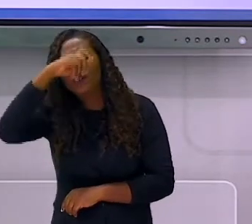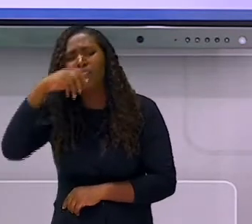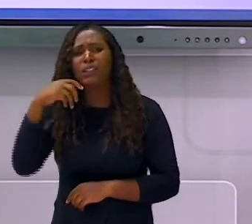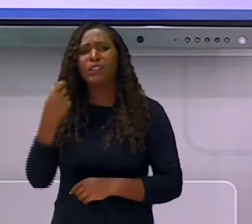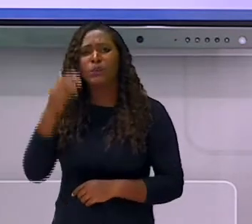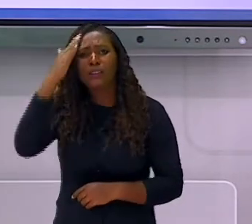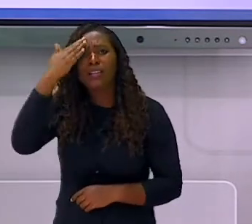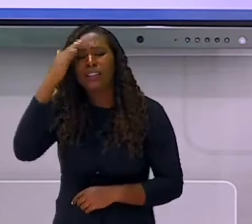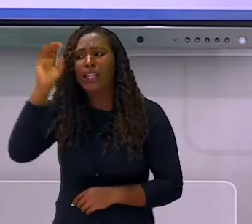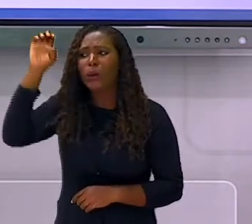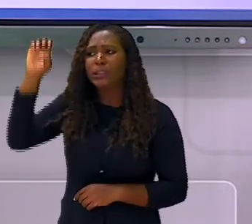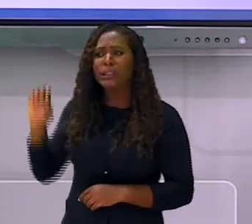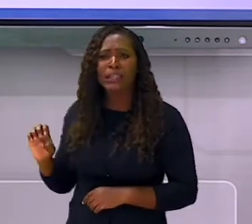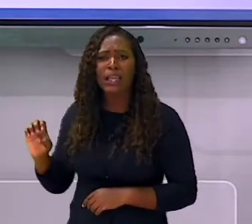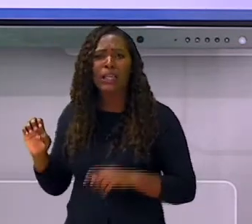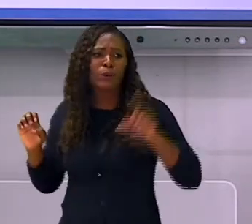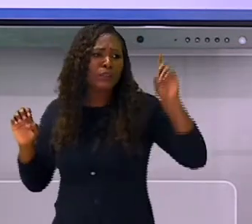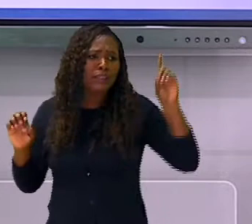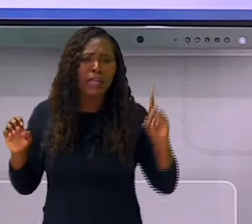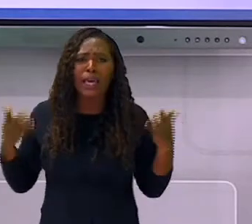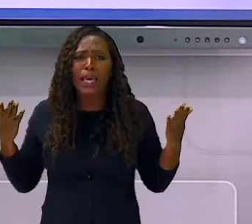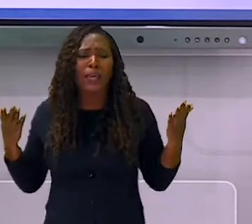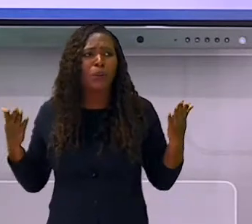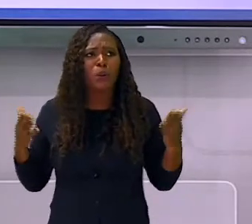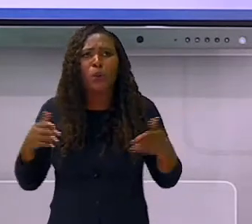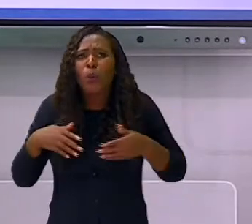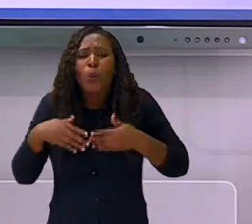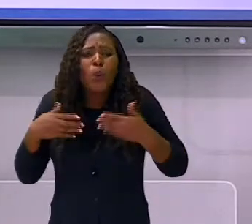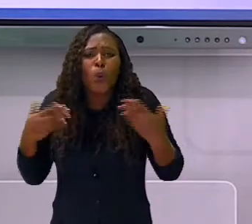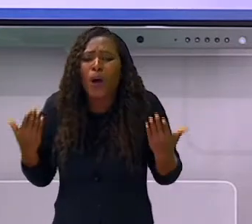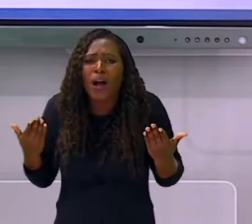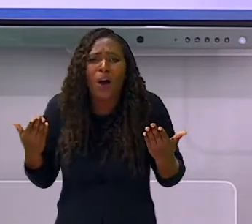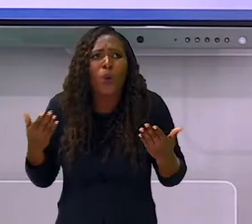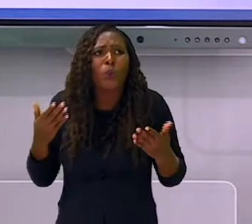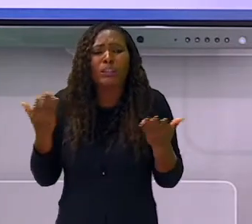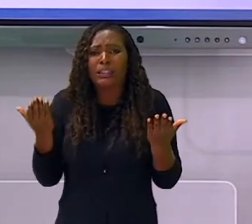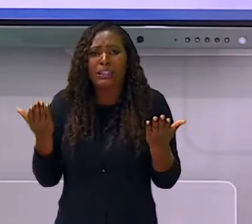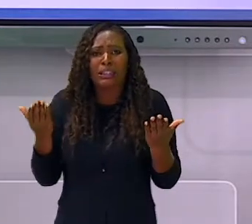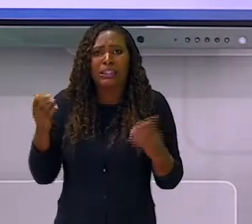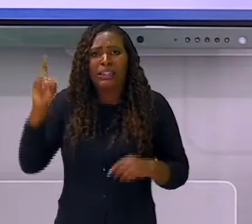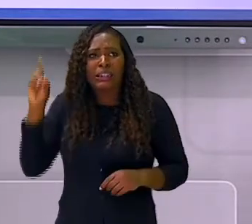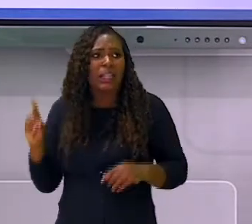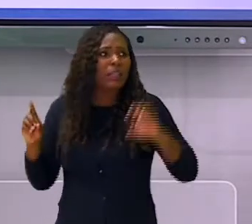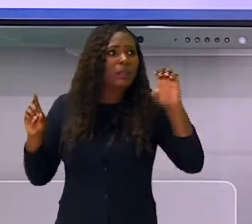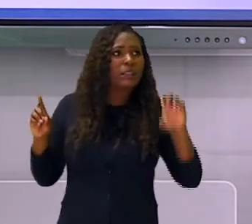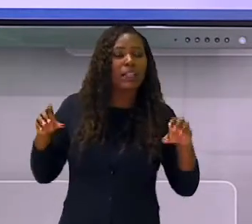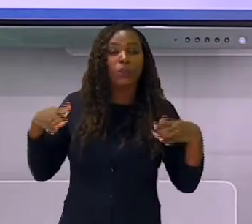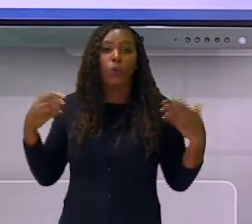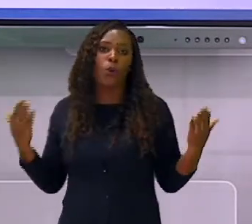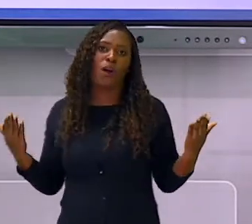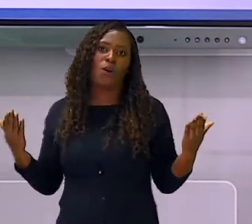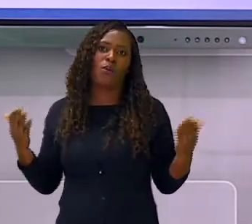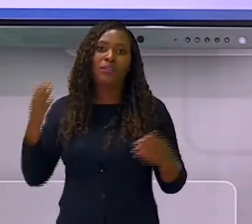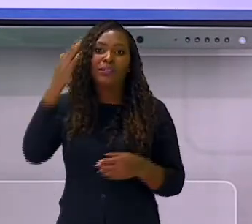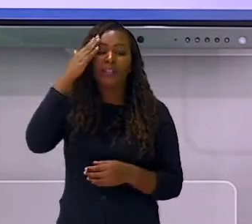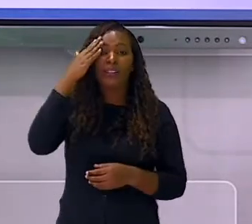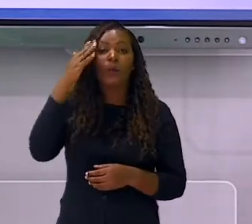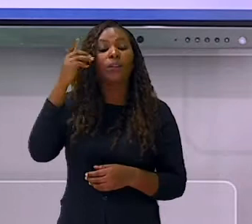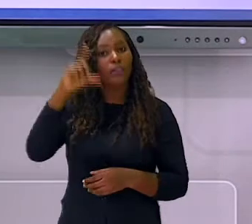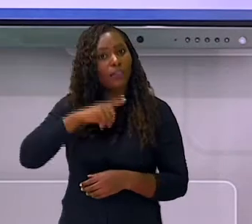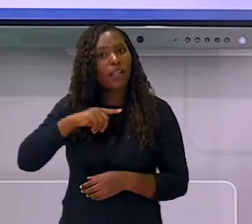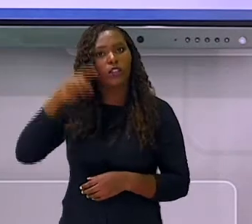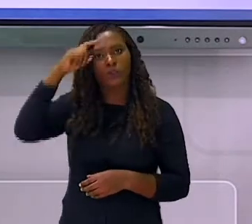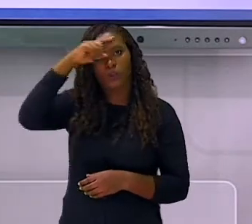livros ou das palavras que estão lá no quadro para serem copiadas, devido à má interpretação que elas fazem das letras que